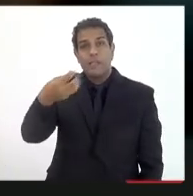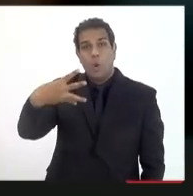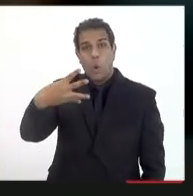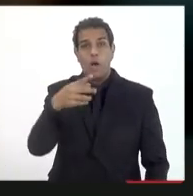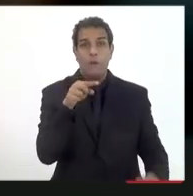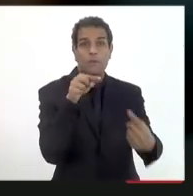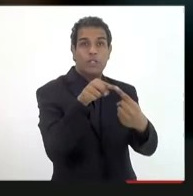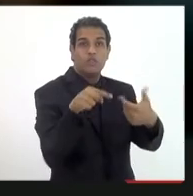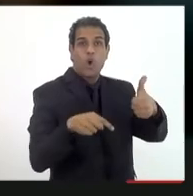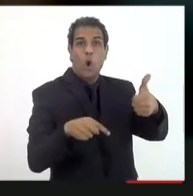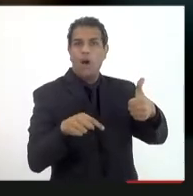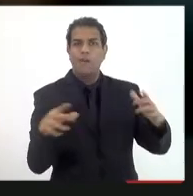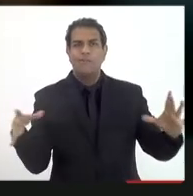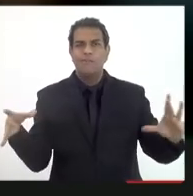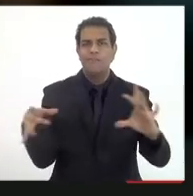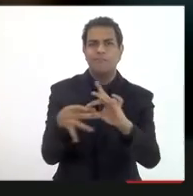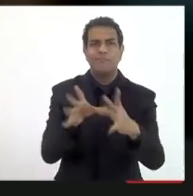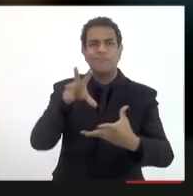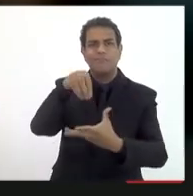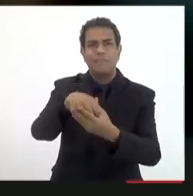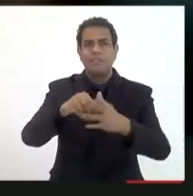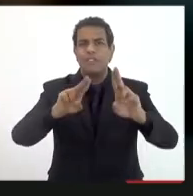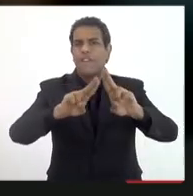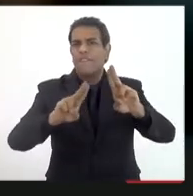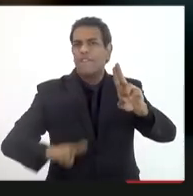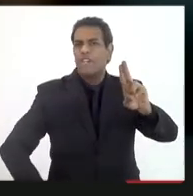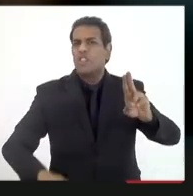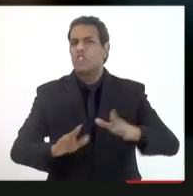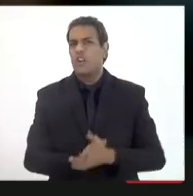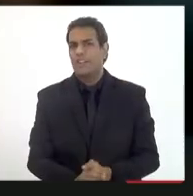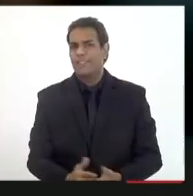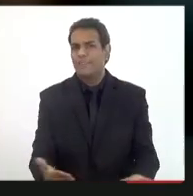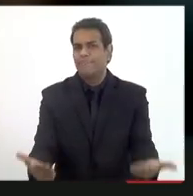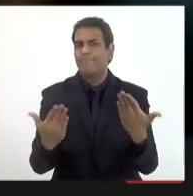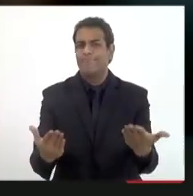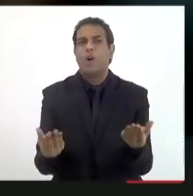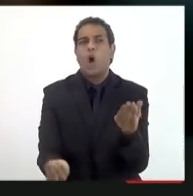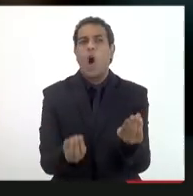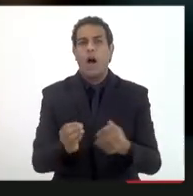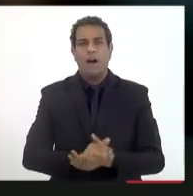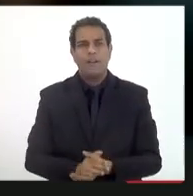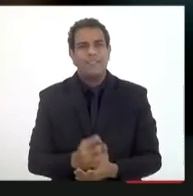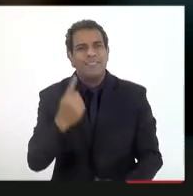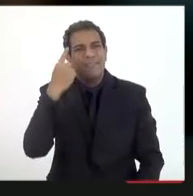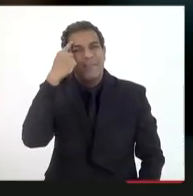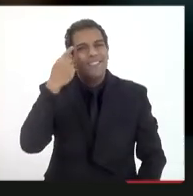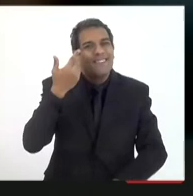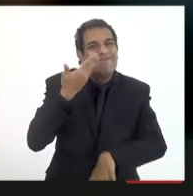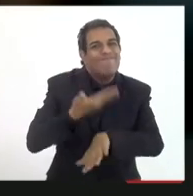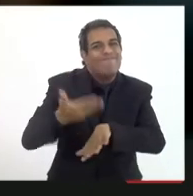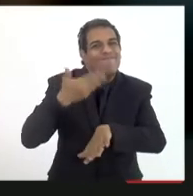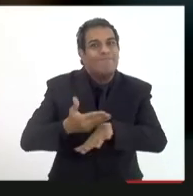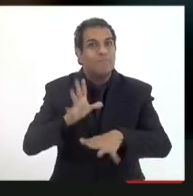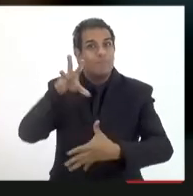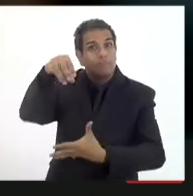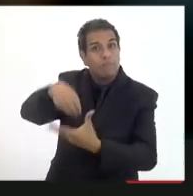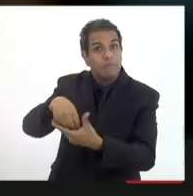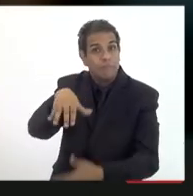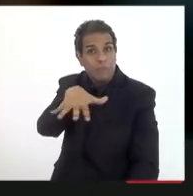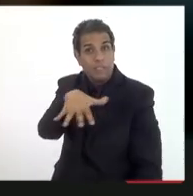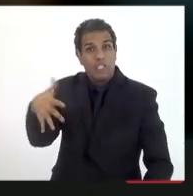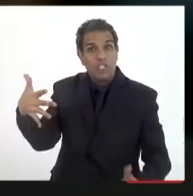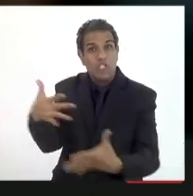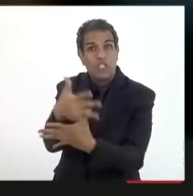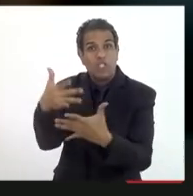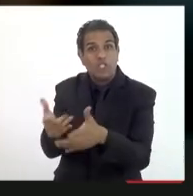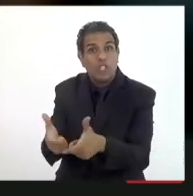no objetivo onze isso internamente então imaginem que a gente possa fazer esse exercício aqui para a cidade para